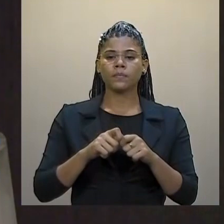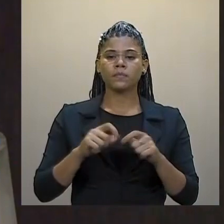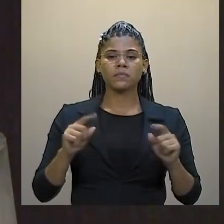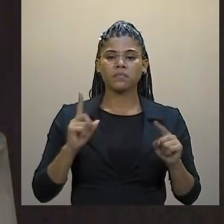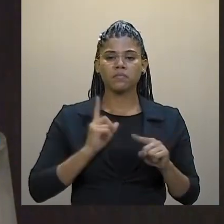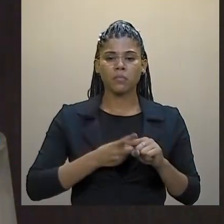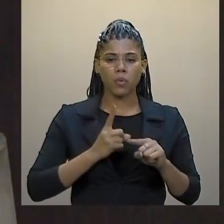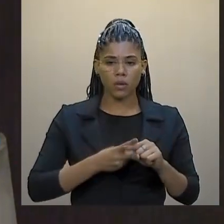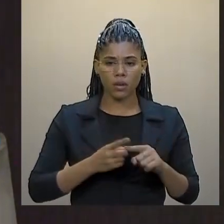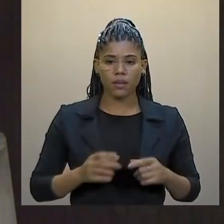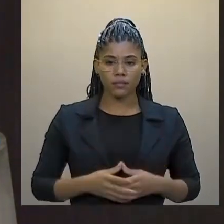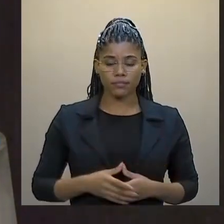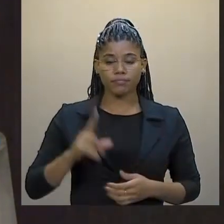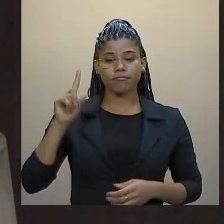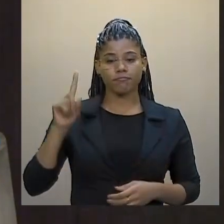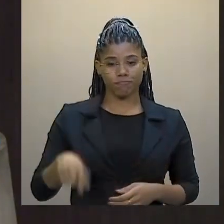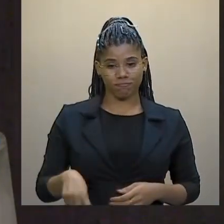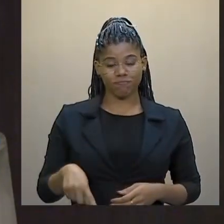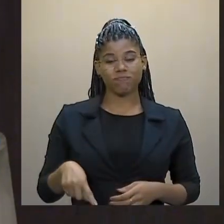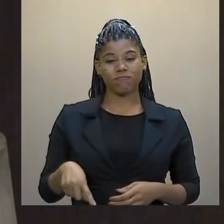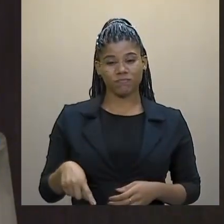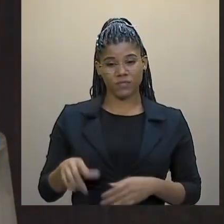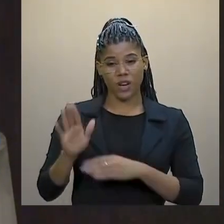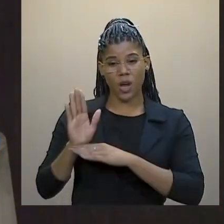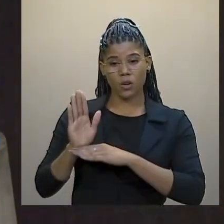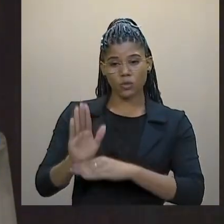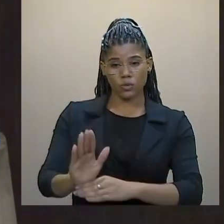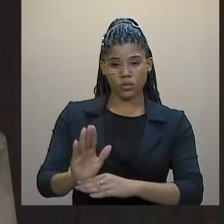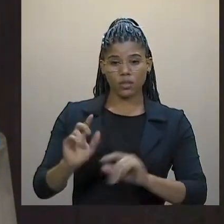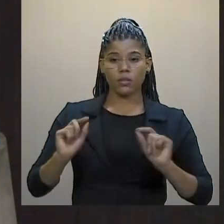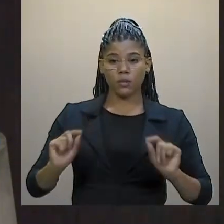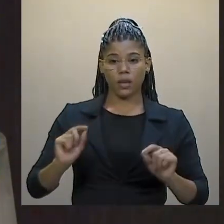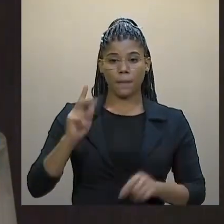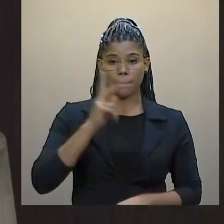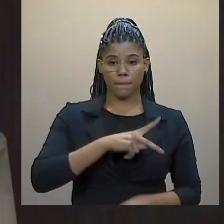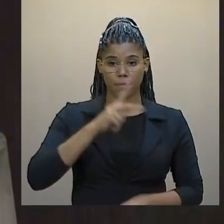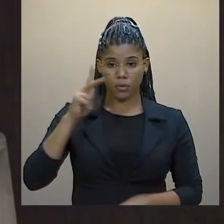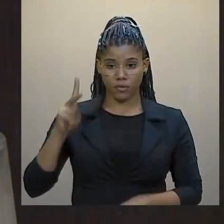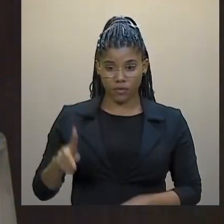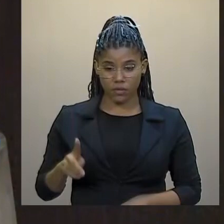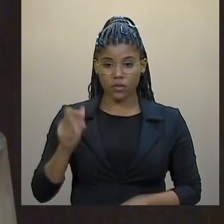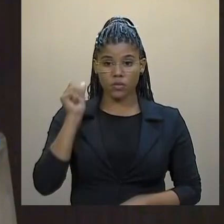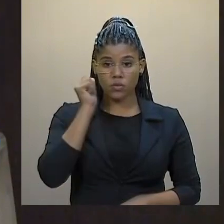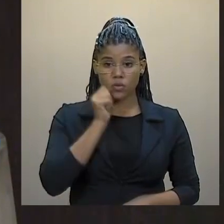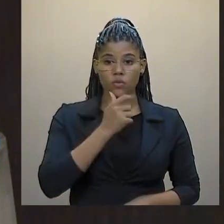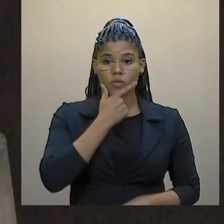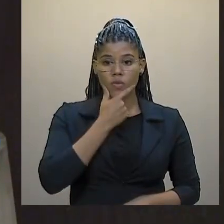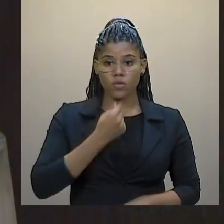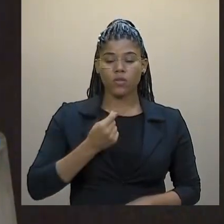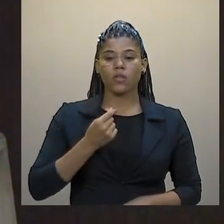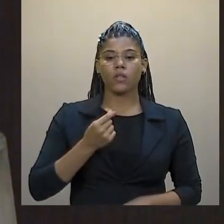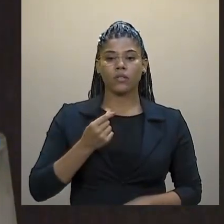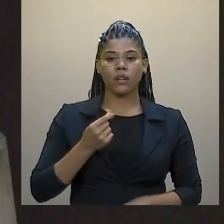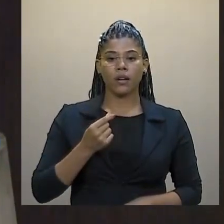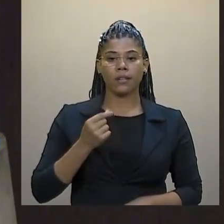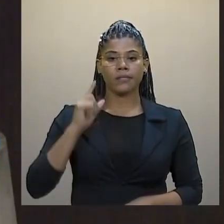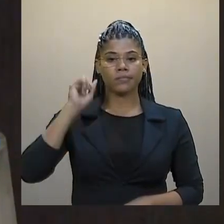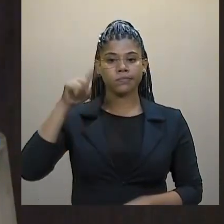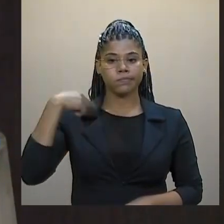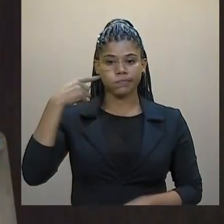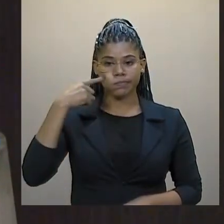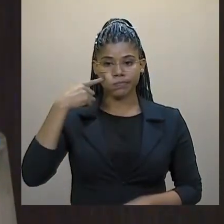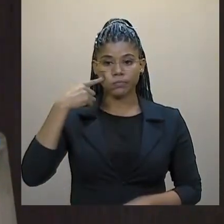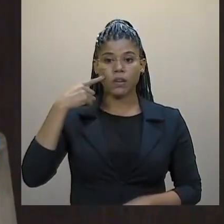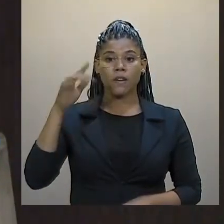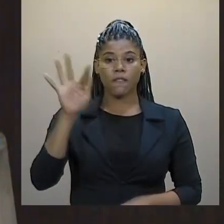nota de solidariedade aos professores e professoras da Faculdade de Direito, da Universidade Federal